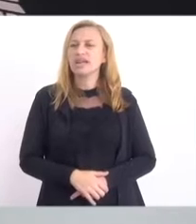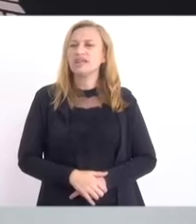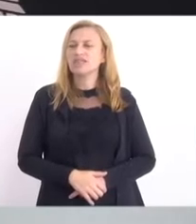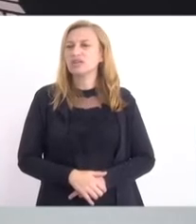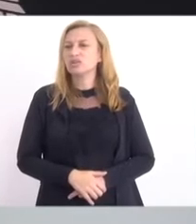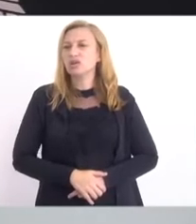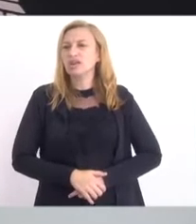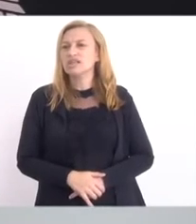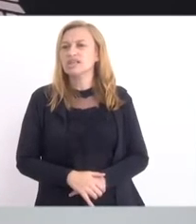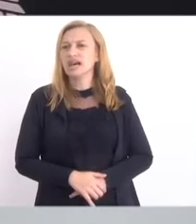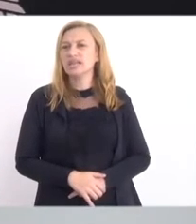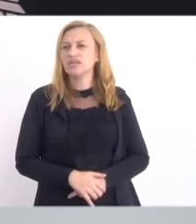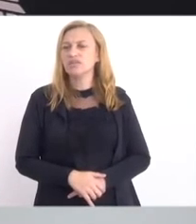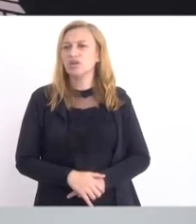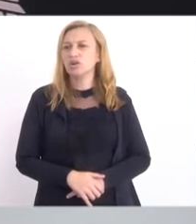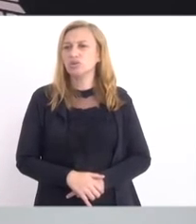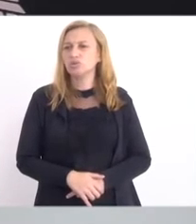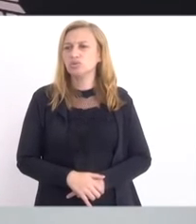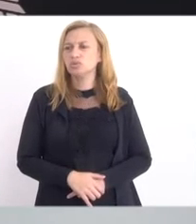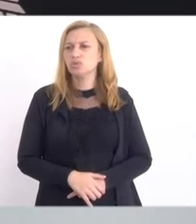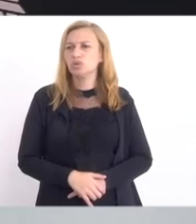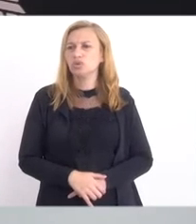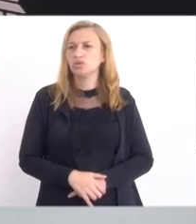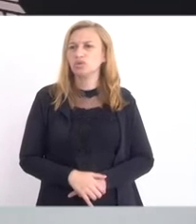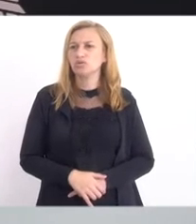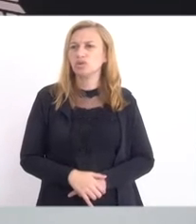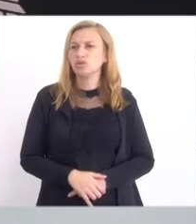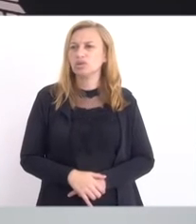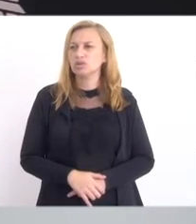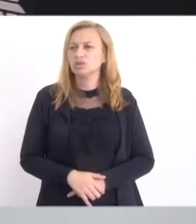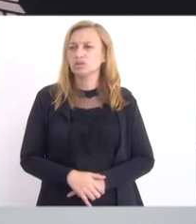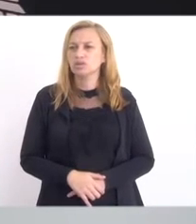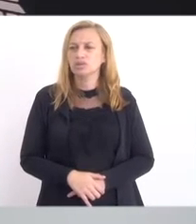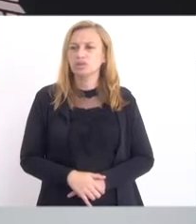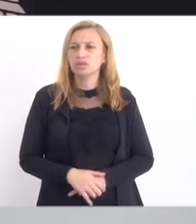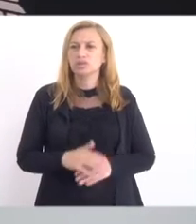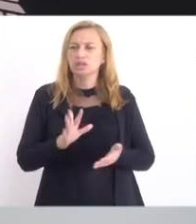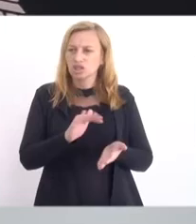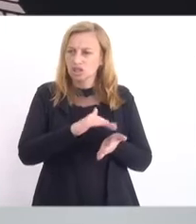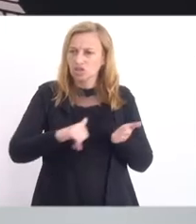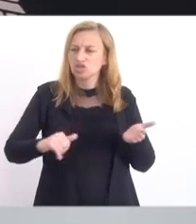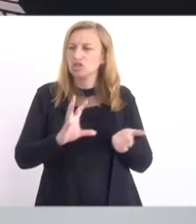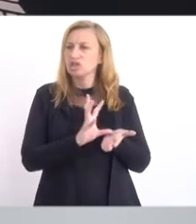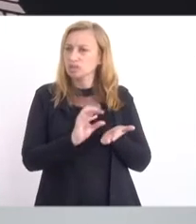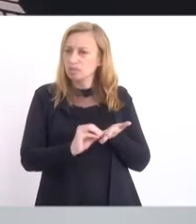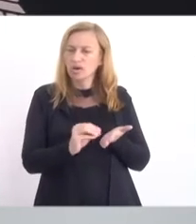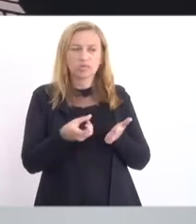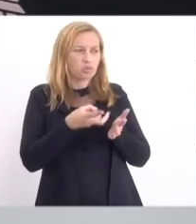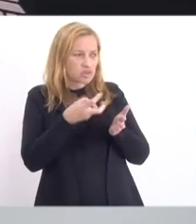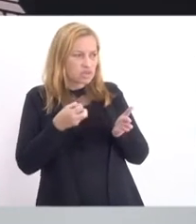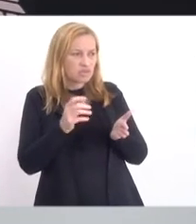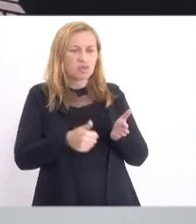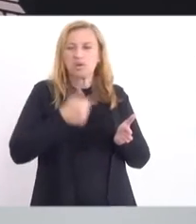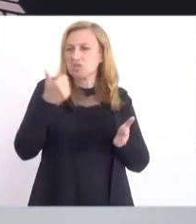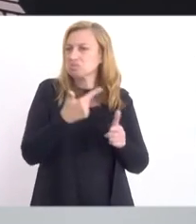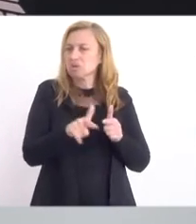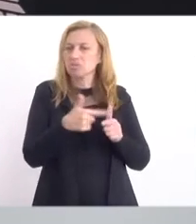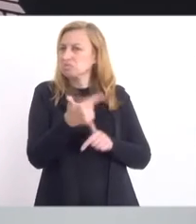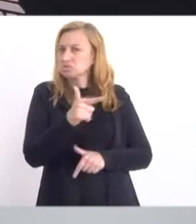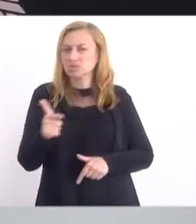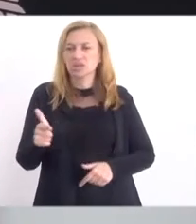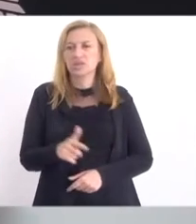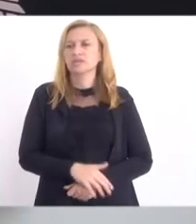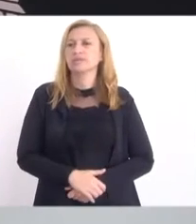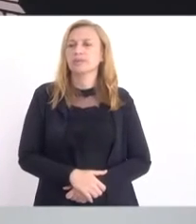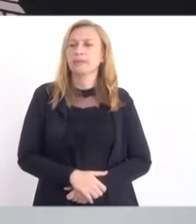Ok. Está certo. Se ganhar tirado de pauta, pode tirar, para observar, sem problema nenhum. Não.